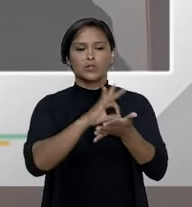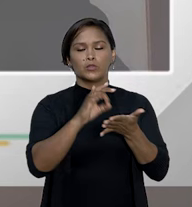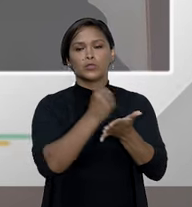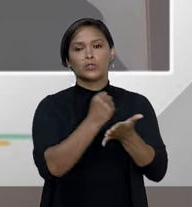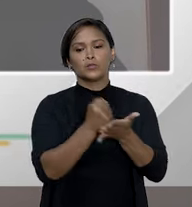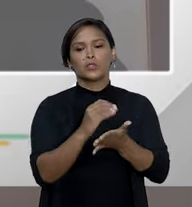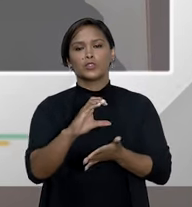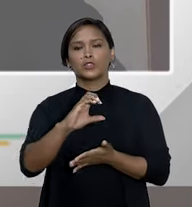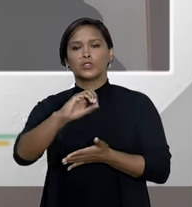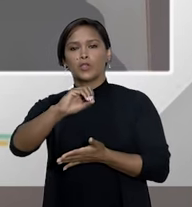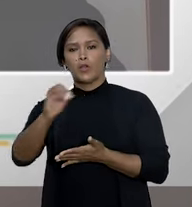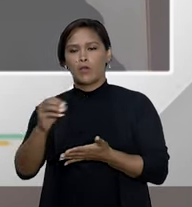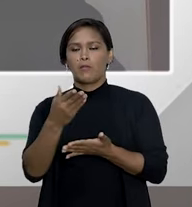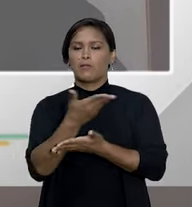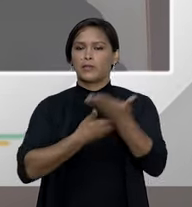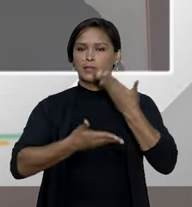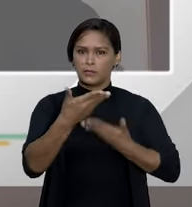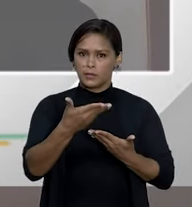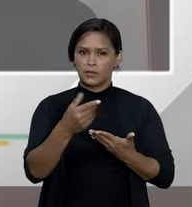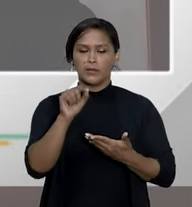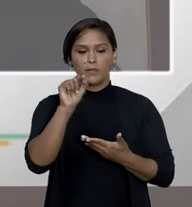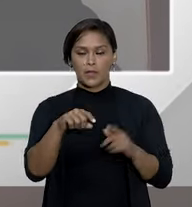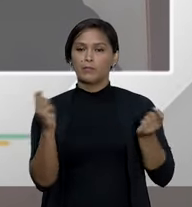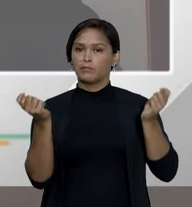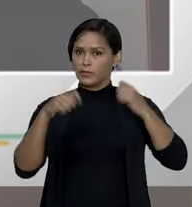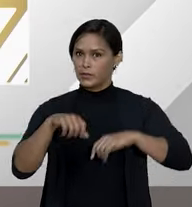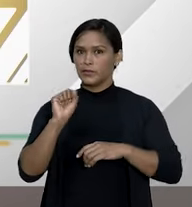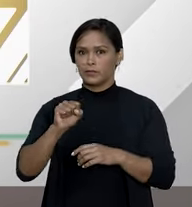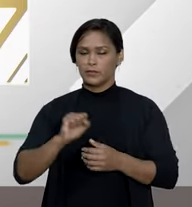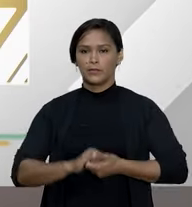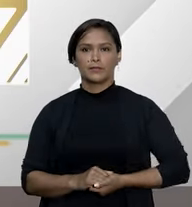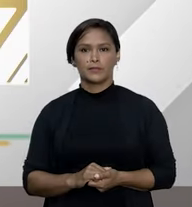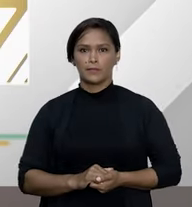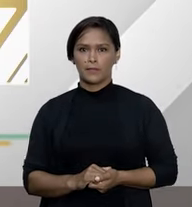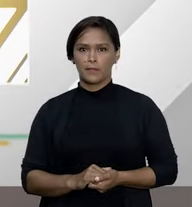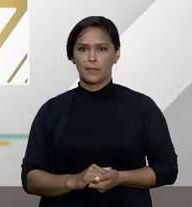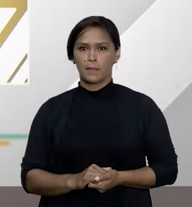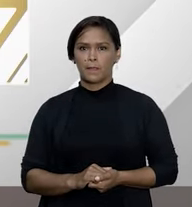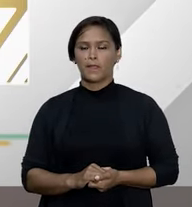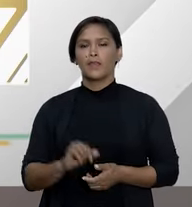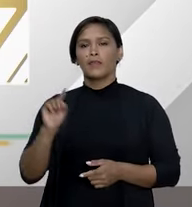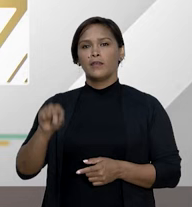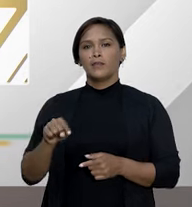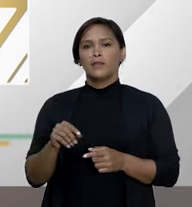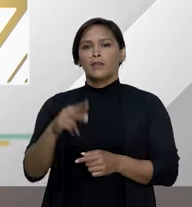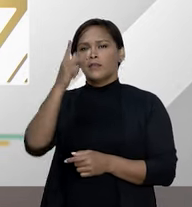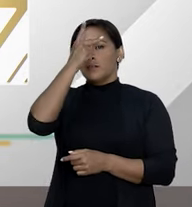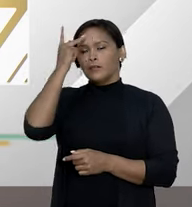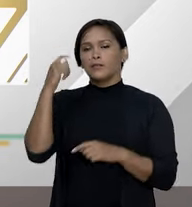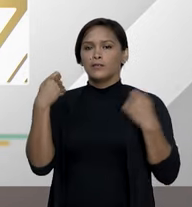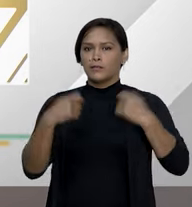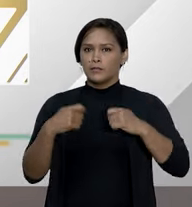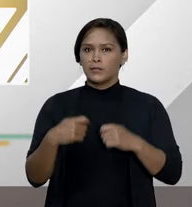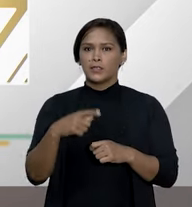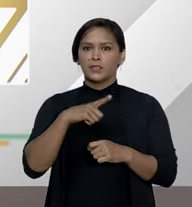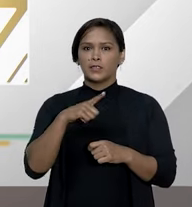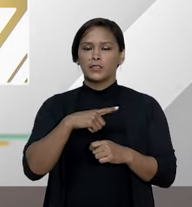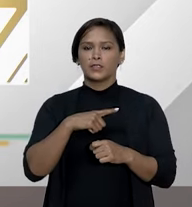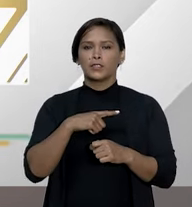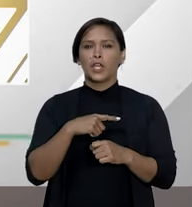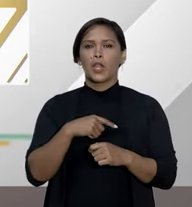coparticipação isso é possível sim e no caso de paciente que precisa de